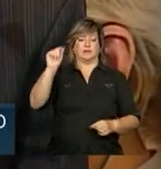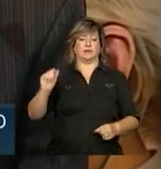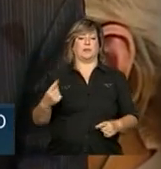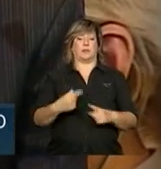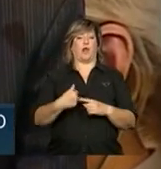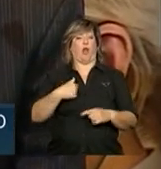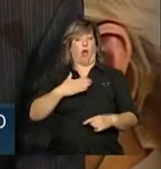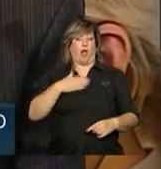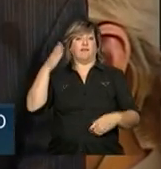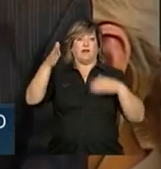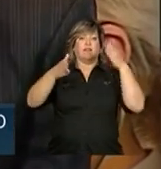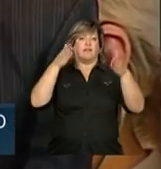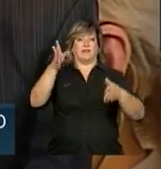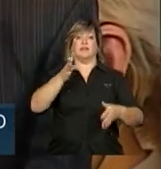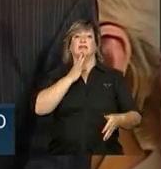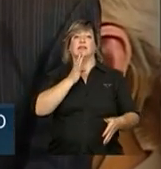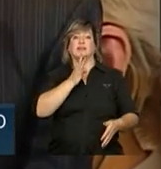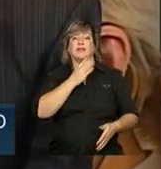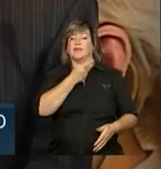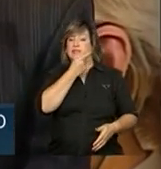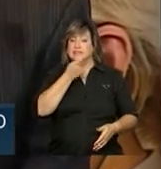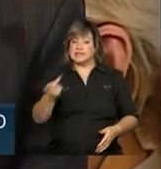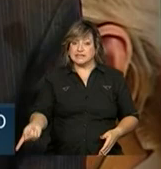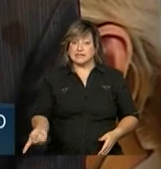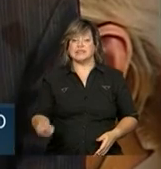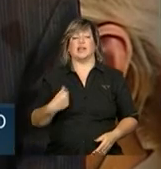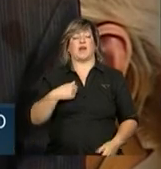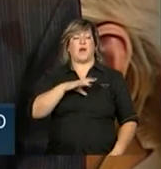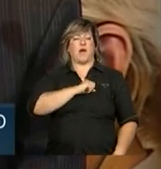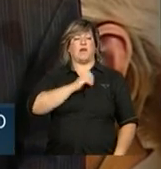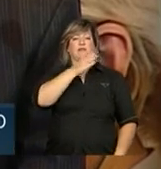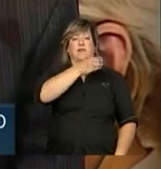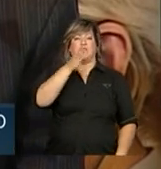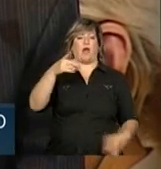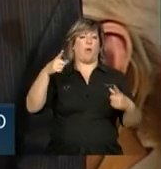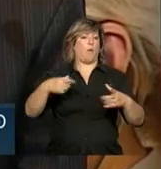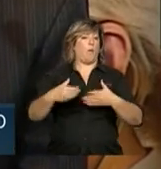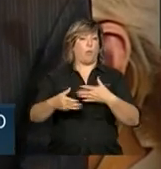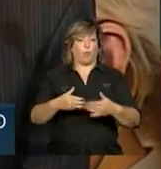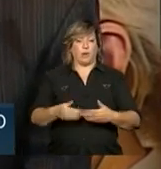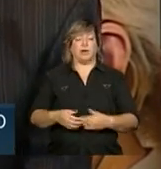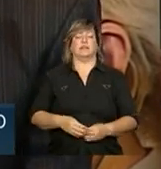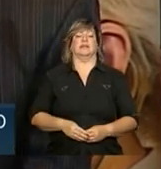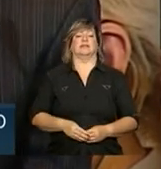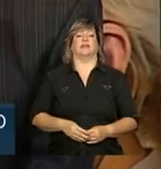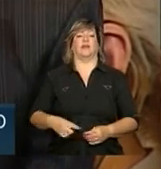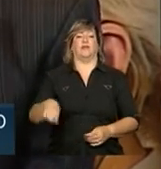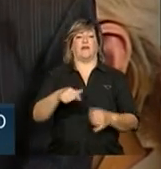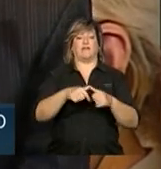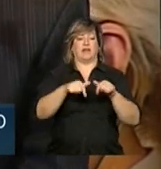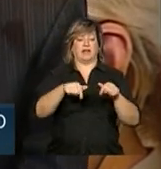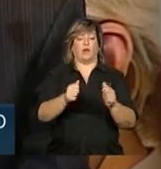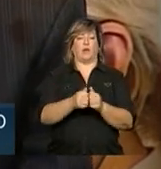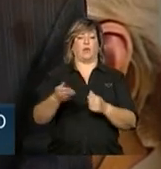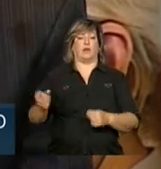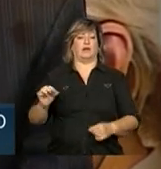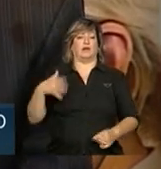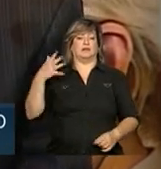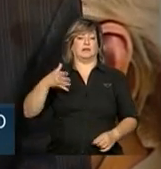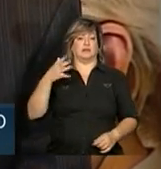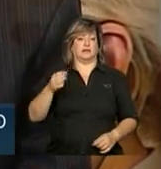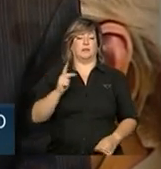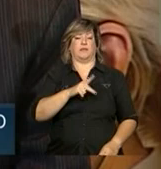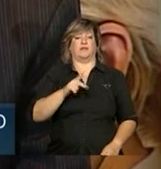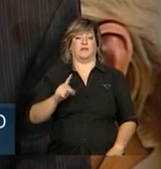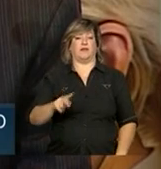eu gosto de visitar lá as unidades de saúde, as unidades de base floviais, onde vocês estiverem e vocês ficam aqui com o Vinícius e com o